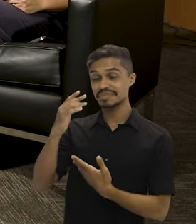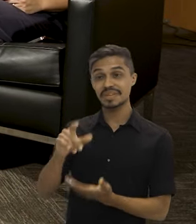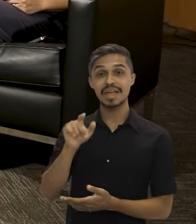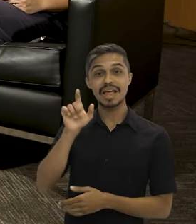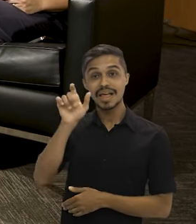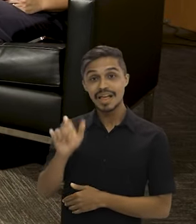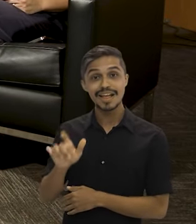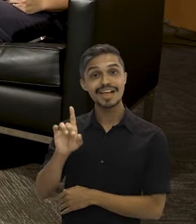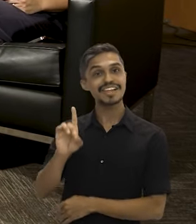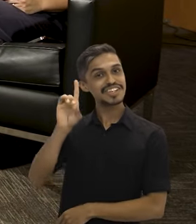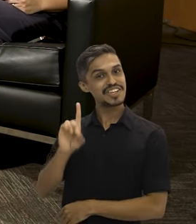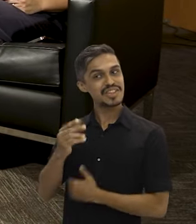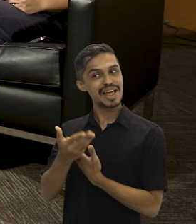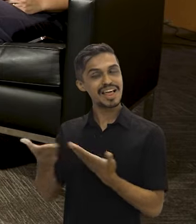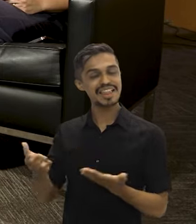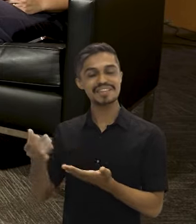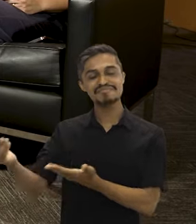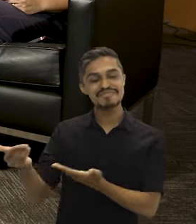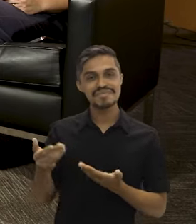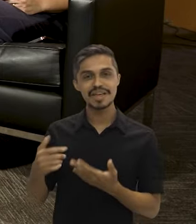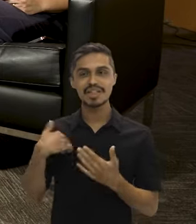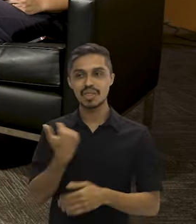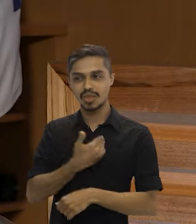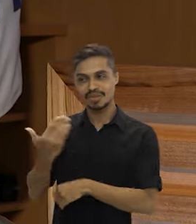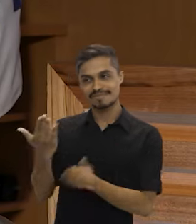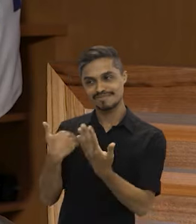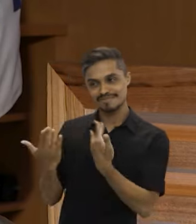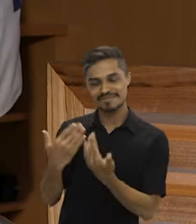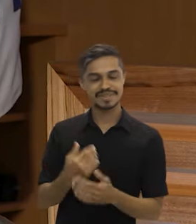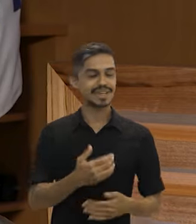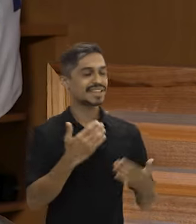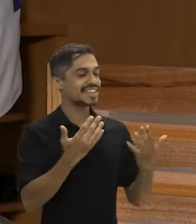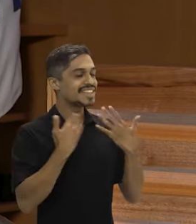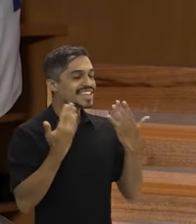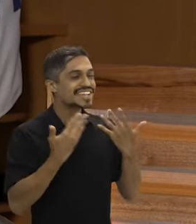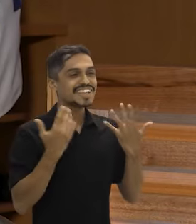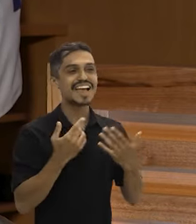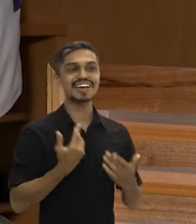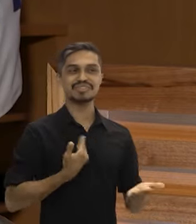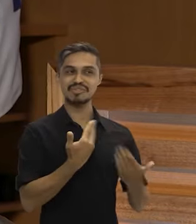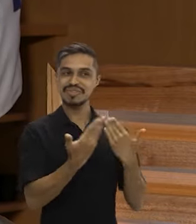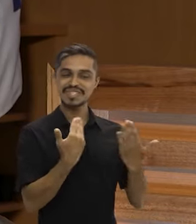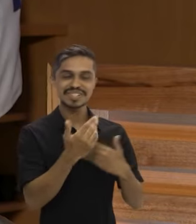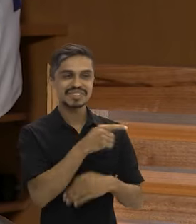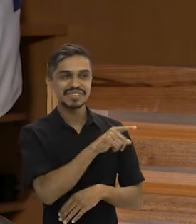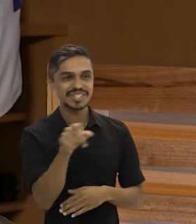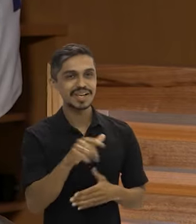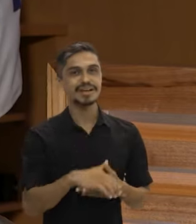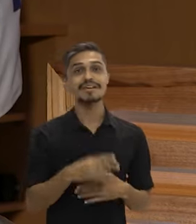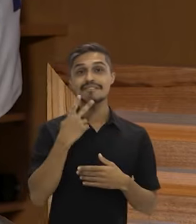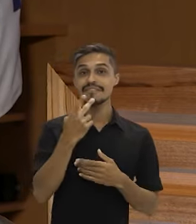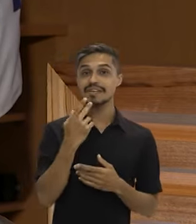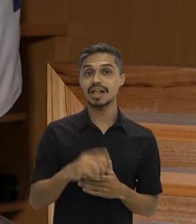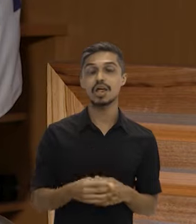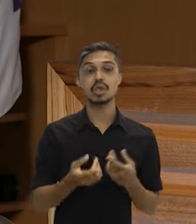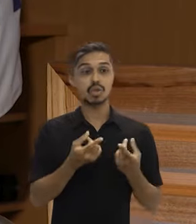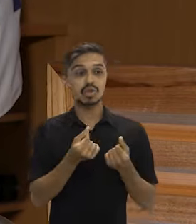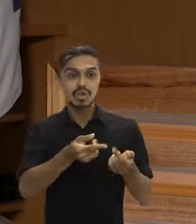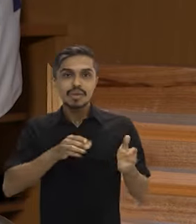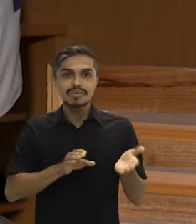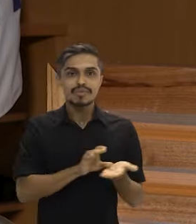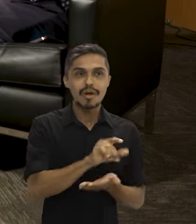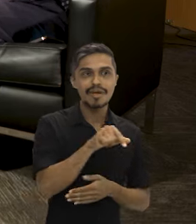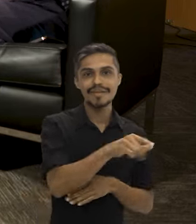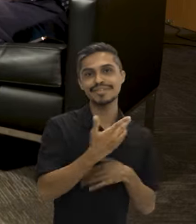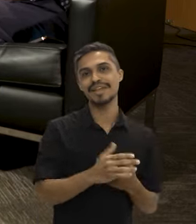Obrigada, diretora, por nos receber para essa conversa. Obrigada a vocês. Uma alegria estar aqui começando o ano falando do Fundo Amazônia, só